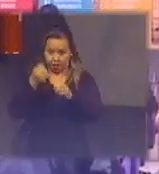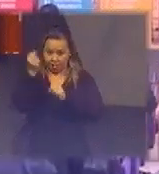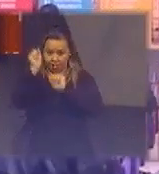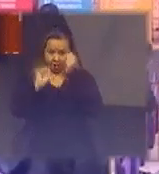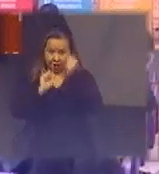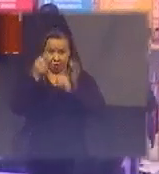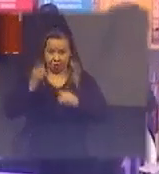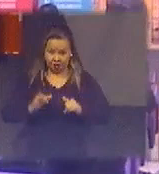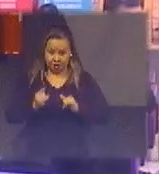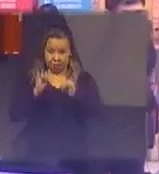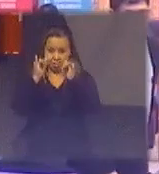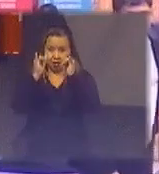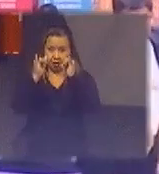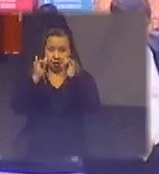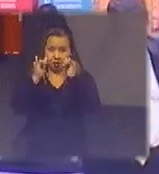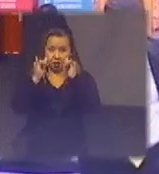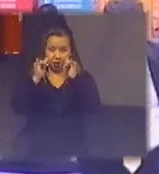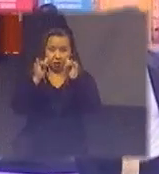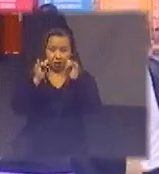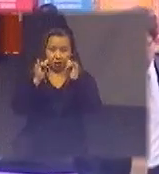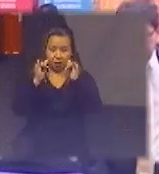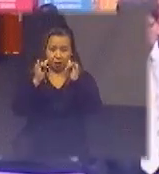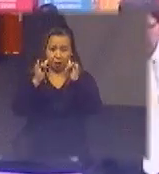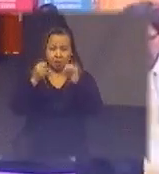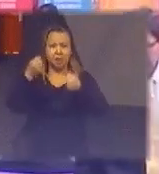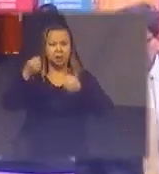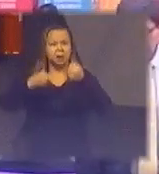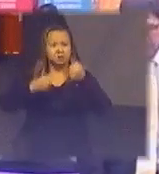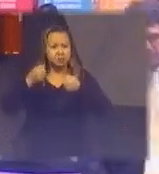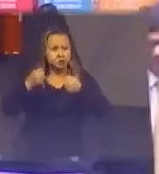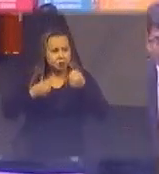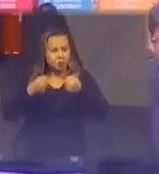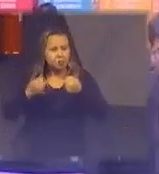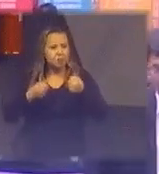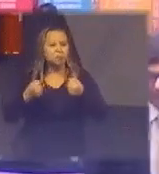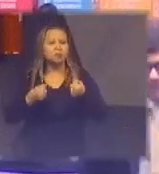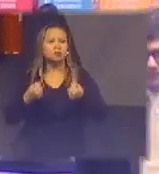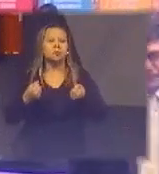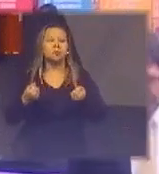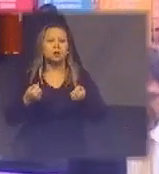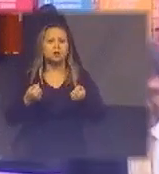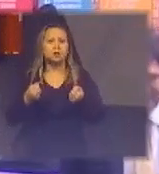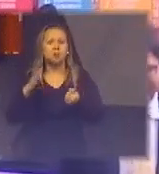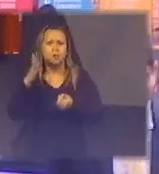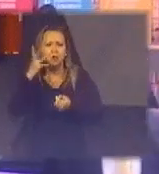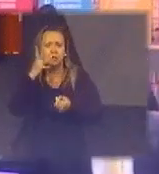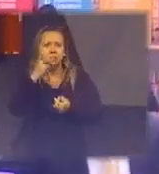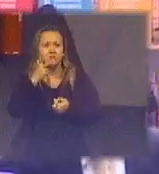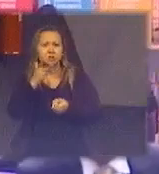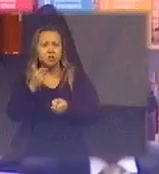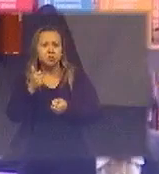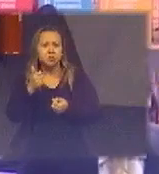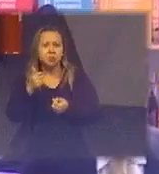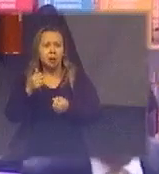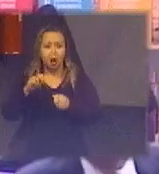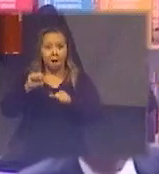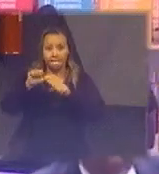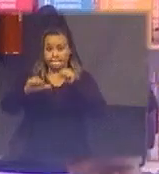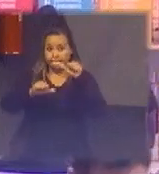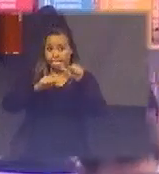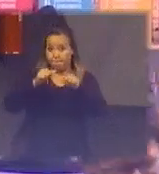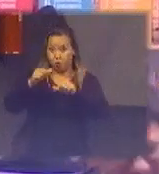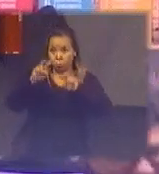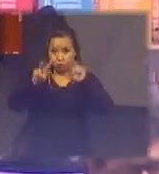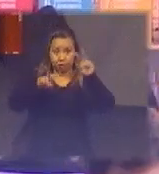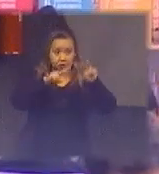eletroeletrônicas lançam seguiram esse modelo dos carros dos veículos de lançar equipamentos que são mais bonitos que mudam o visual às vezes não mudou nada